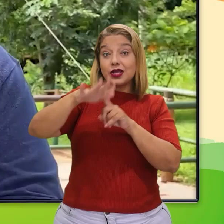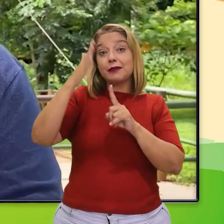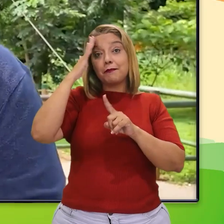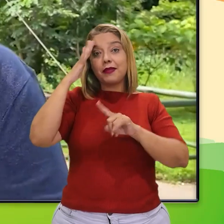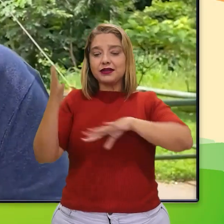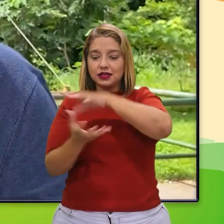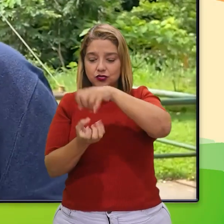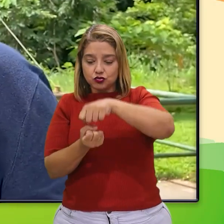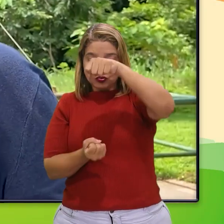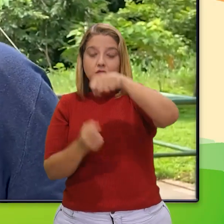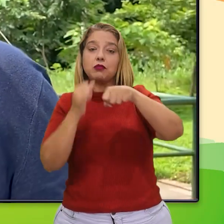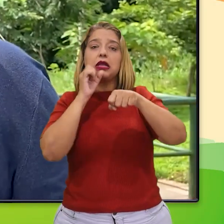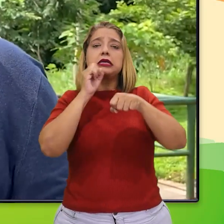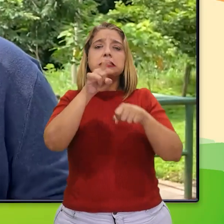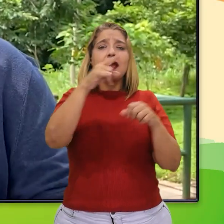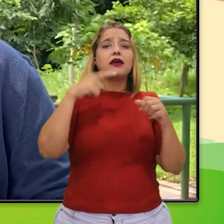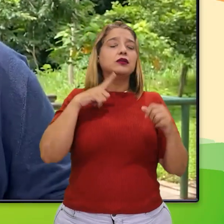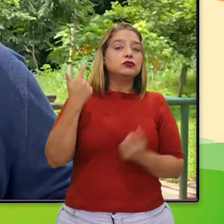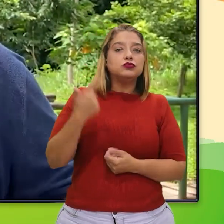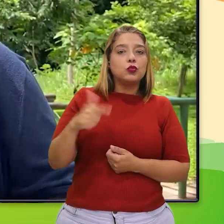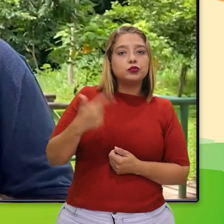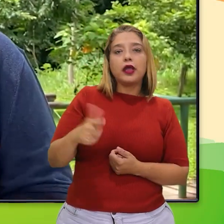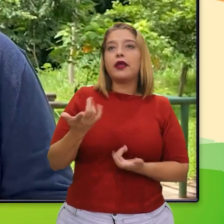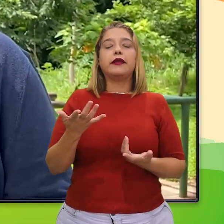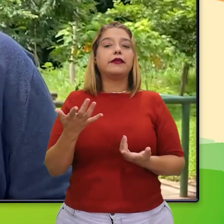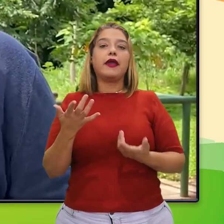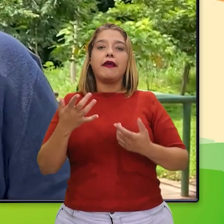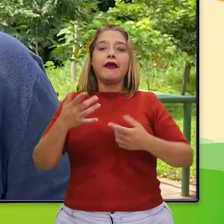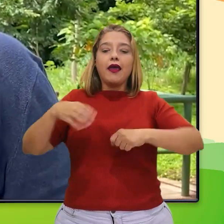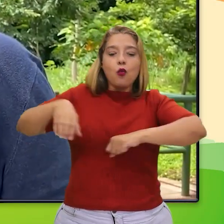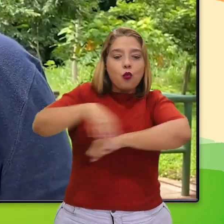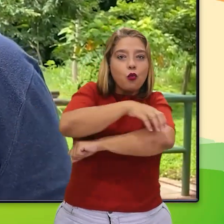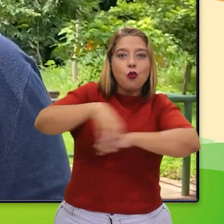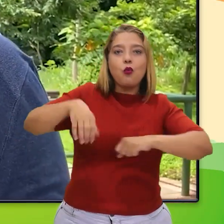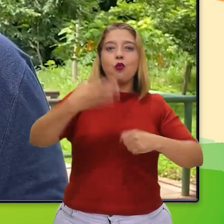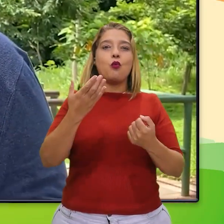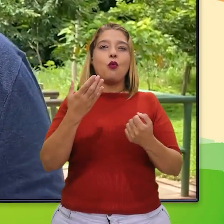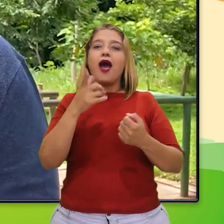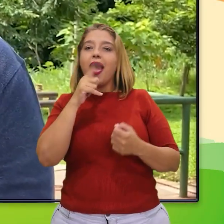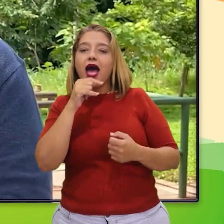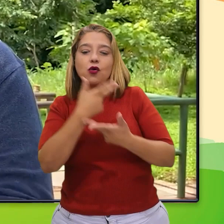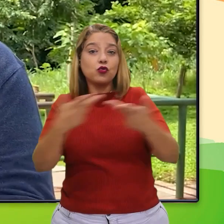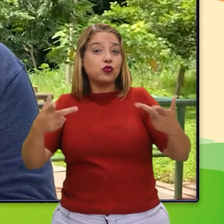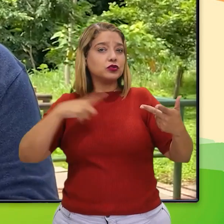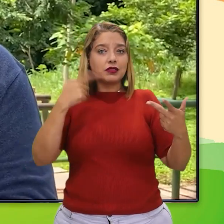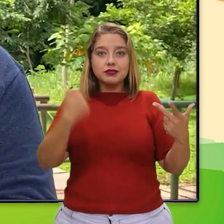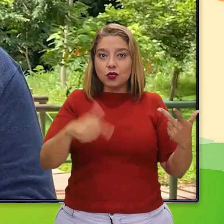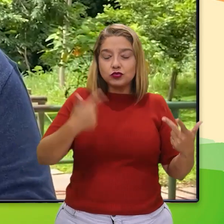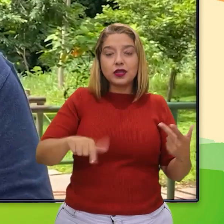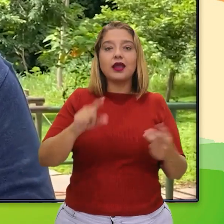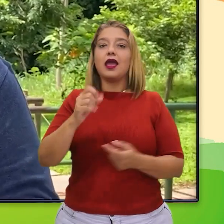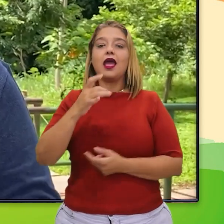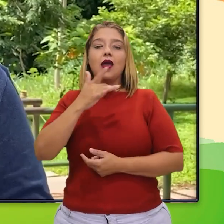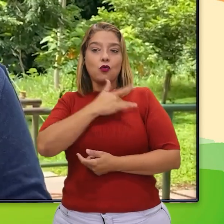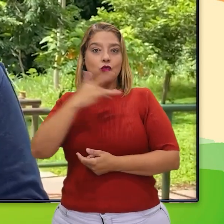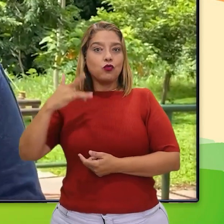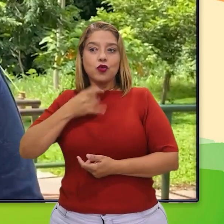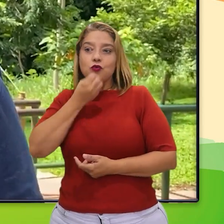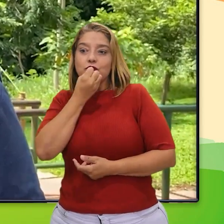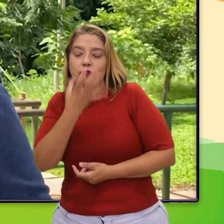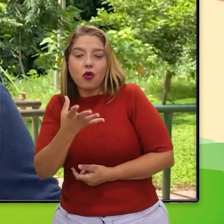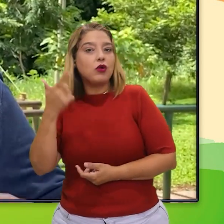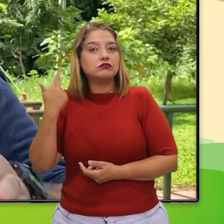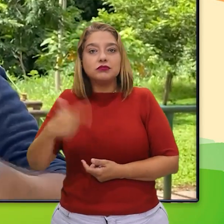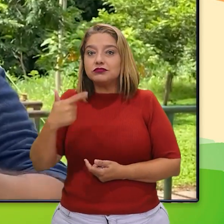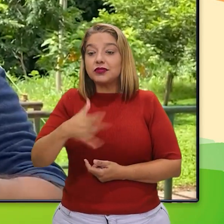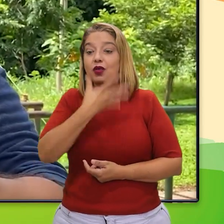pessoa não tem um saneamento básico, se uma pessoa não tem uma alimentação de qualidade, ela não vai ter uma saúde. E ela não tendo uma saúde,